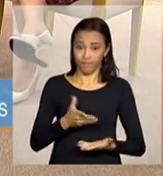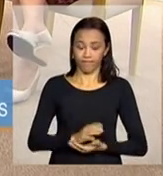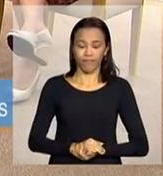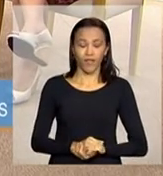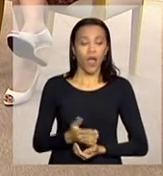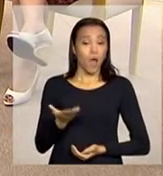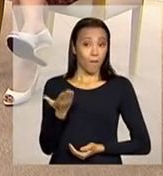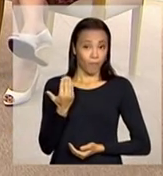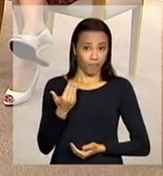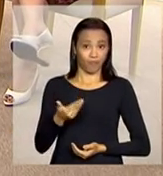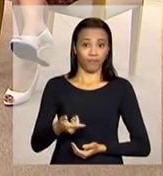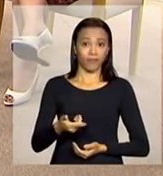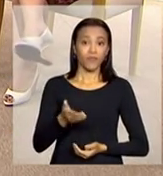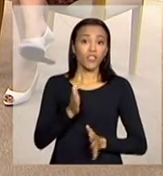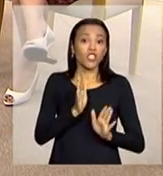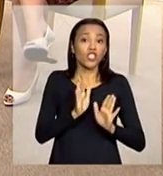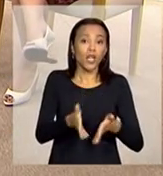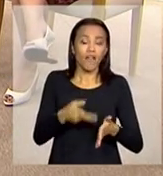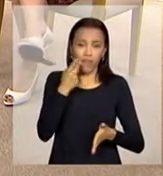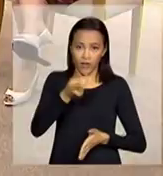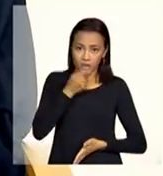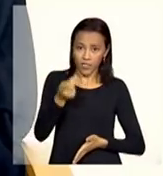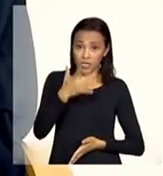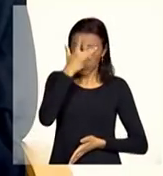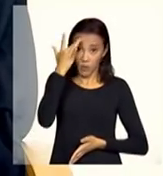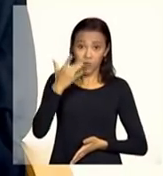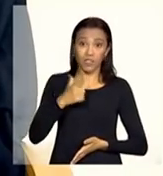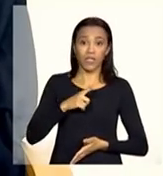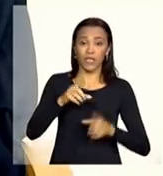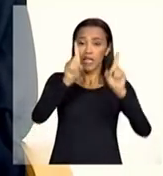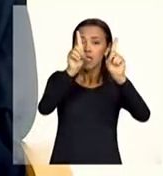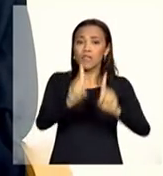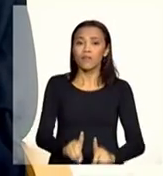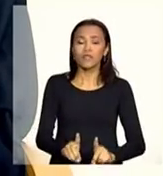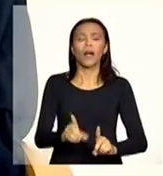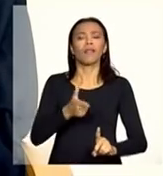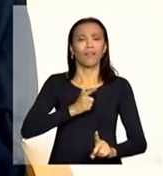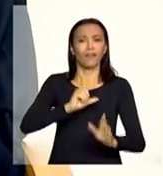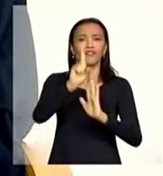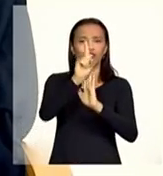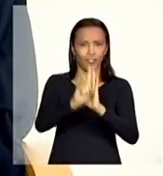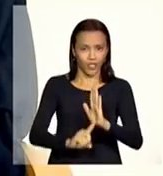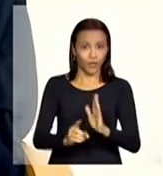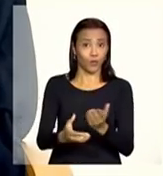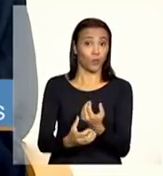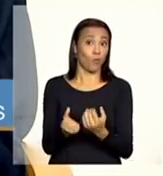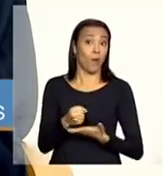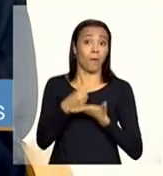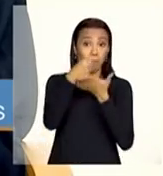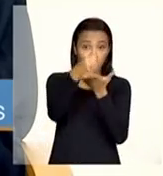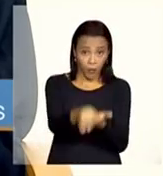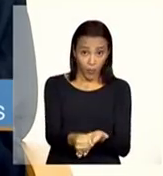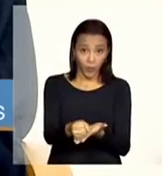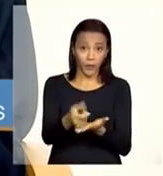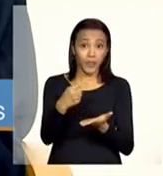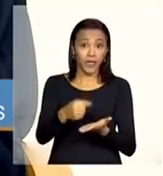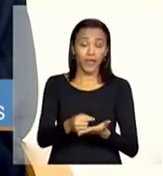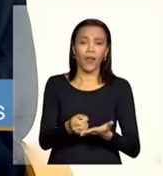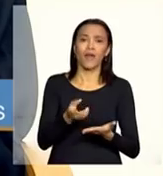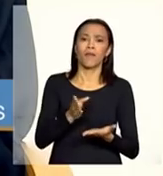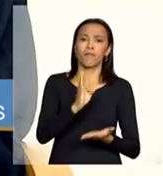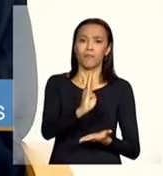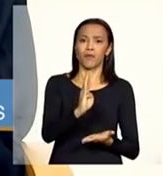no bloco anterior que as pessoas com deficiência elas tem direito a um benefício que se chama benefício de prestação